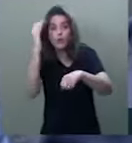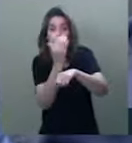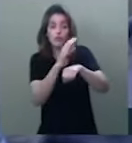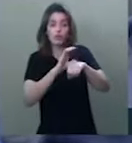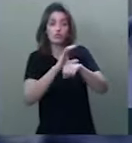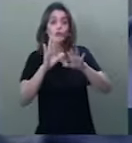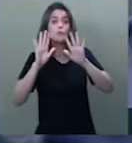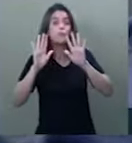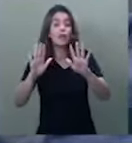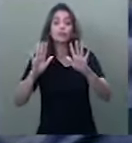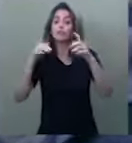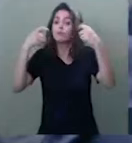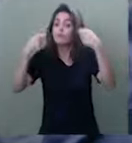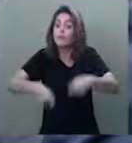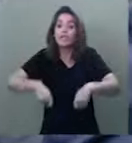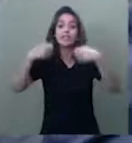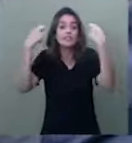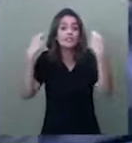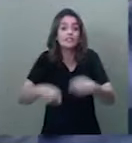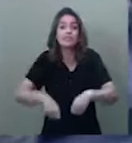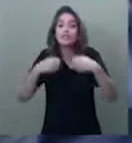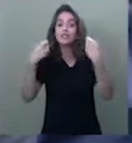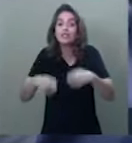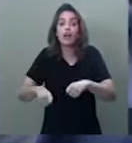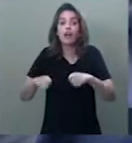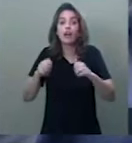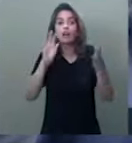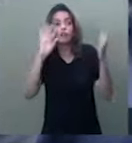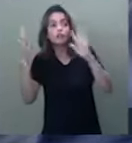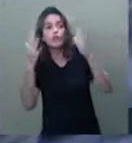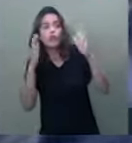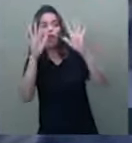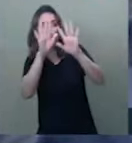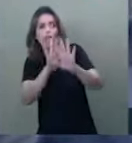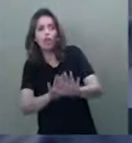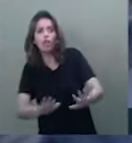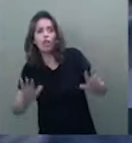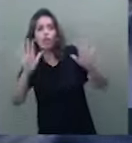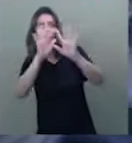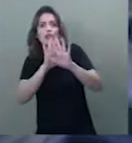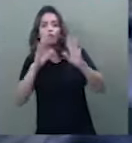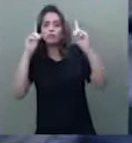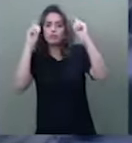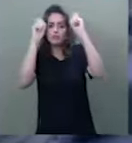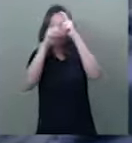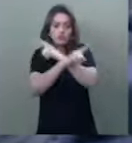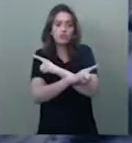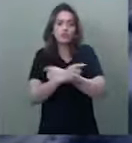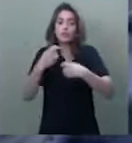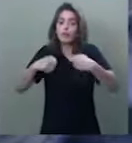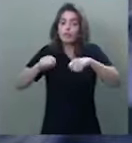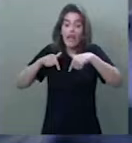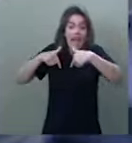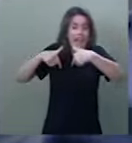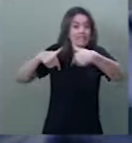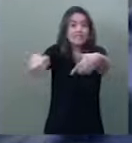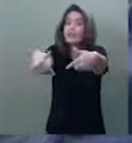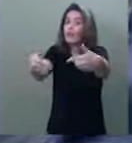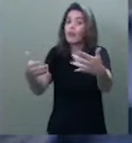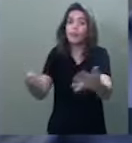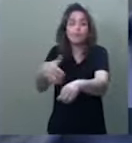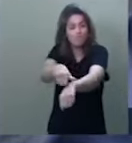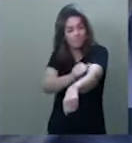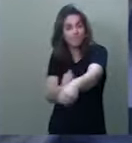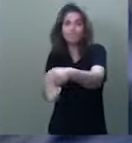clarear o tempo sombrio que a gente está vivendo, os tempos difíceis. E é uma atitude, o que a gente precisa é